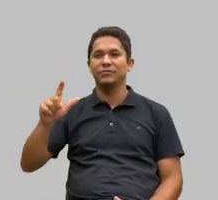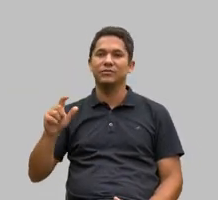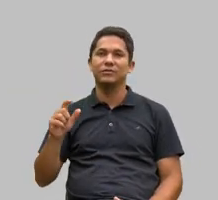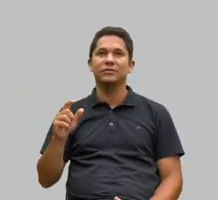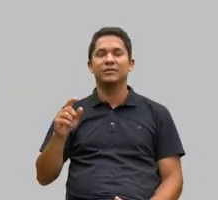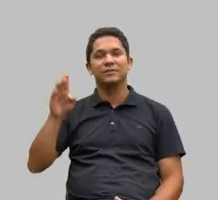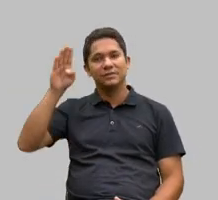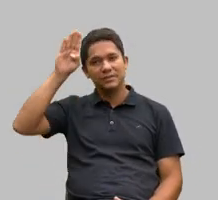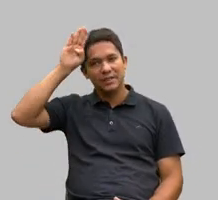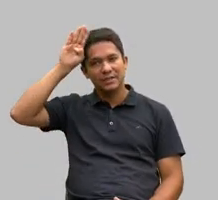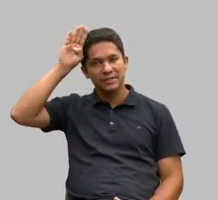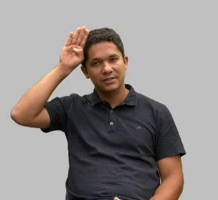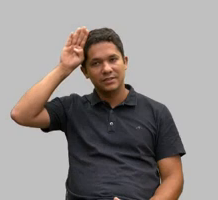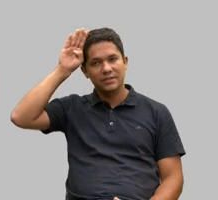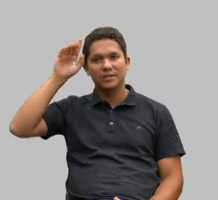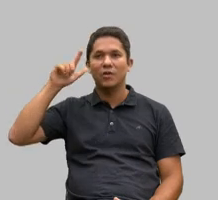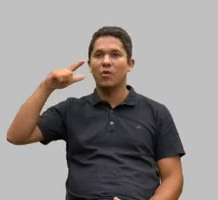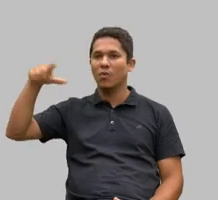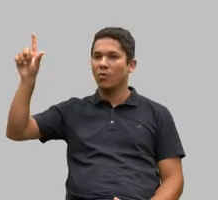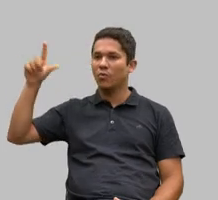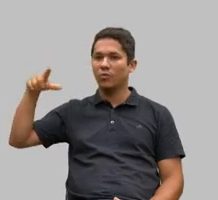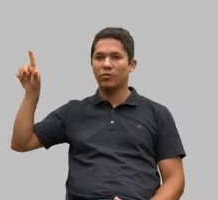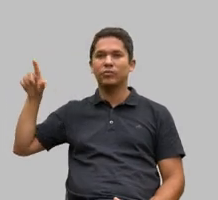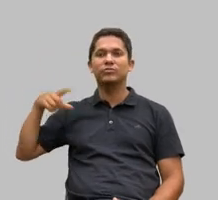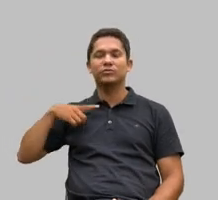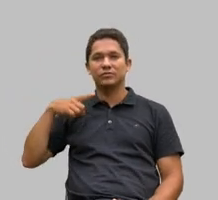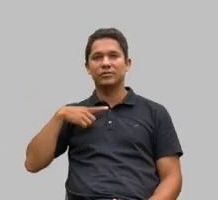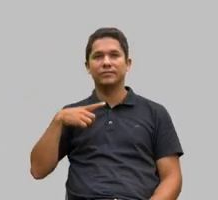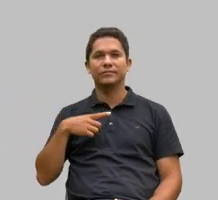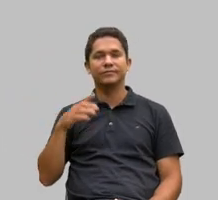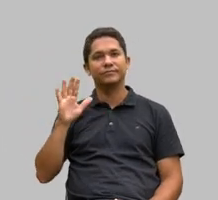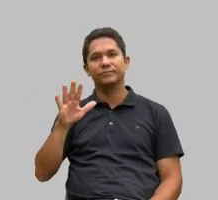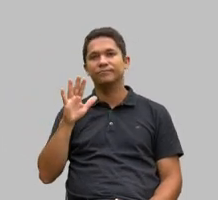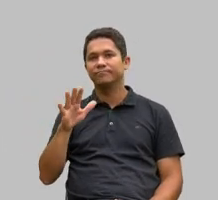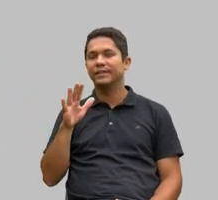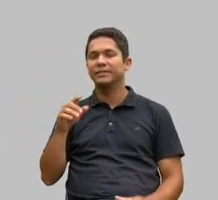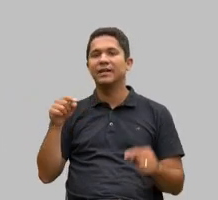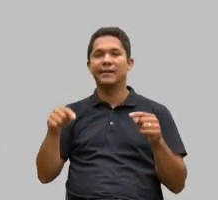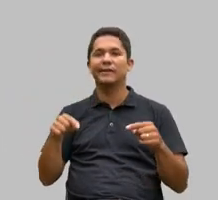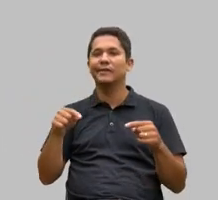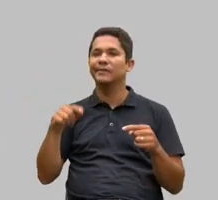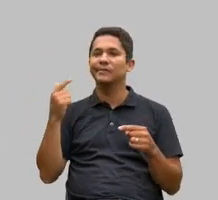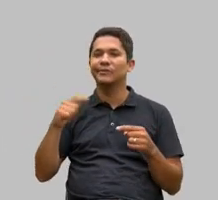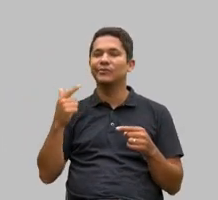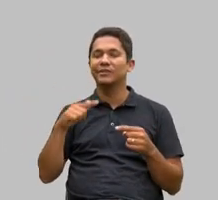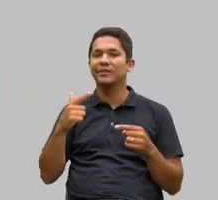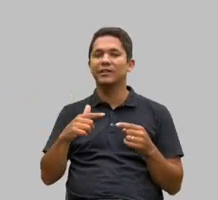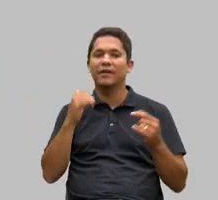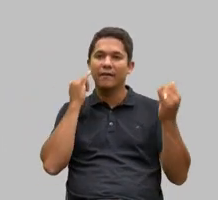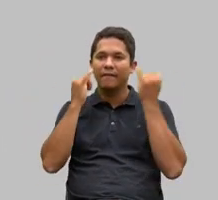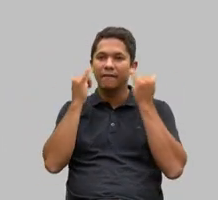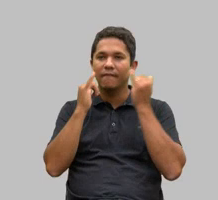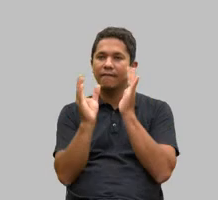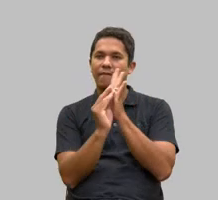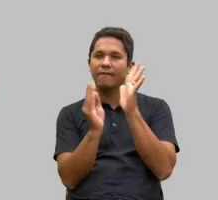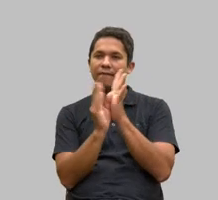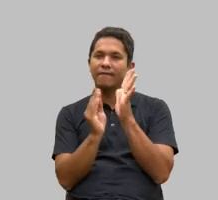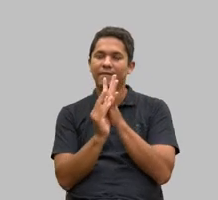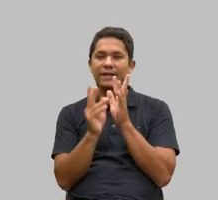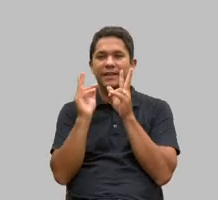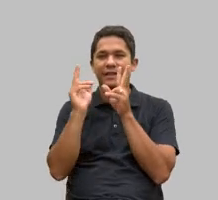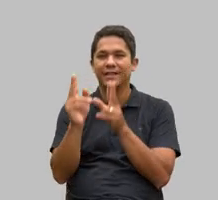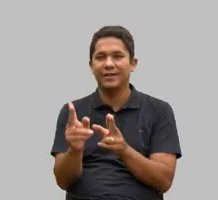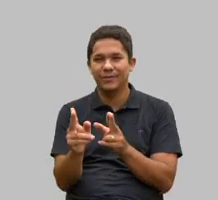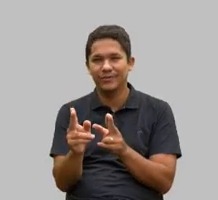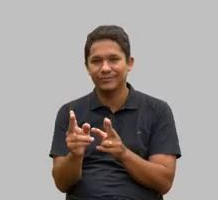dados sobre o terceiro setor mineiro com tamanha abrangência e com tamanha capilaridade. Reforço que esse